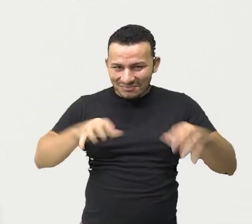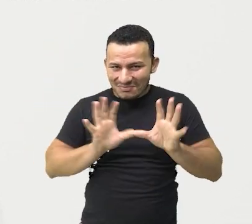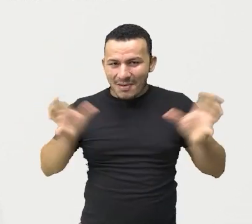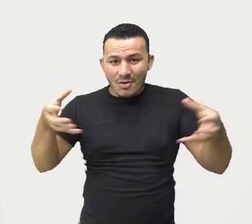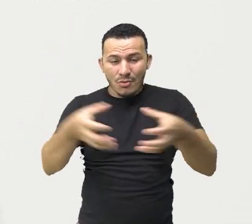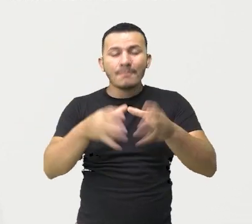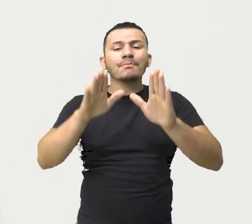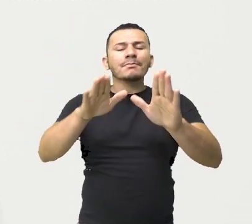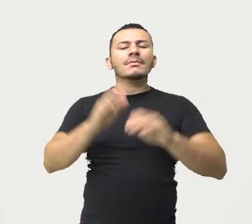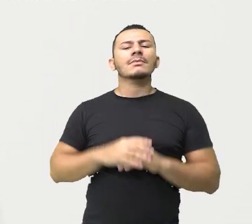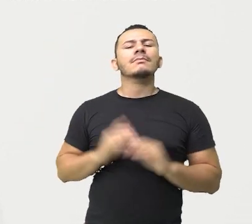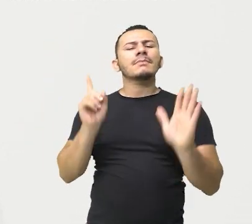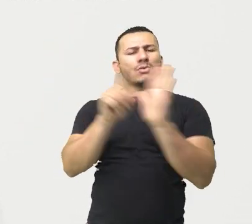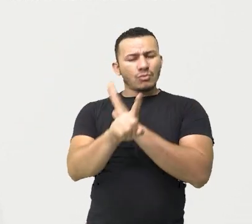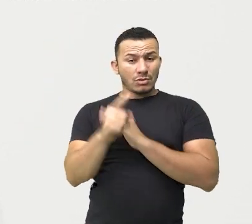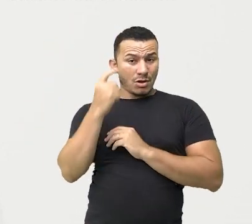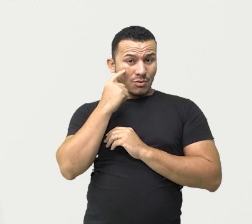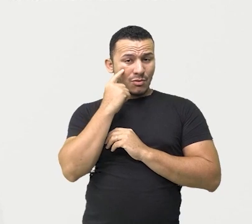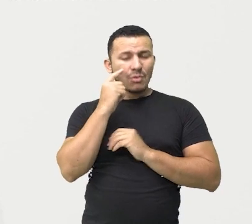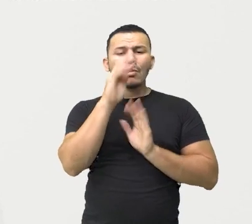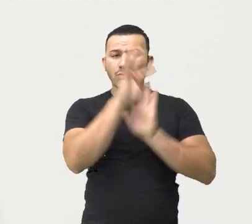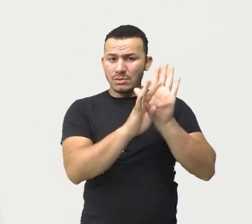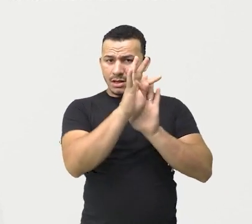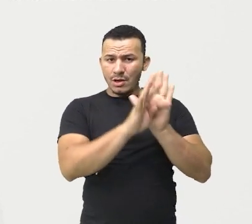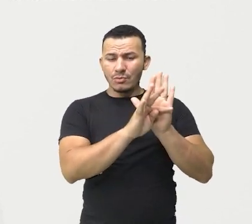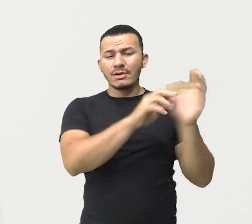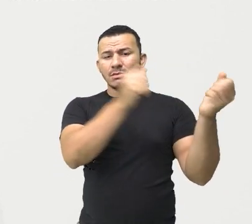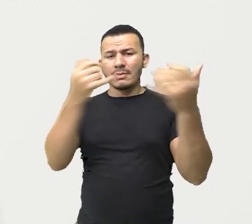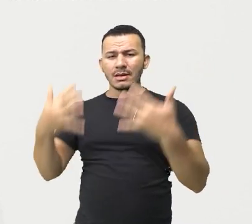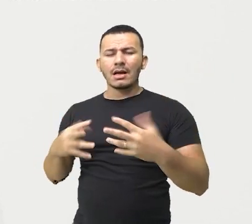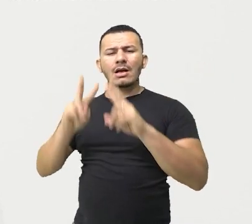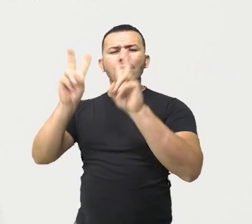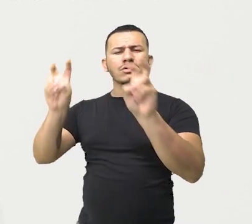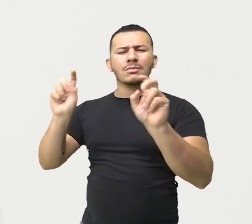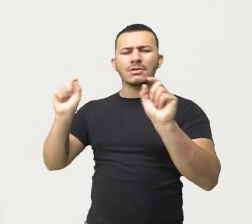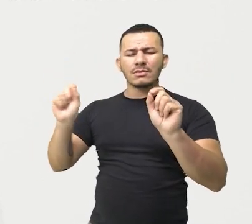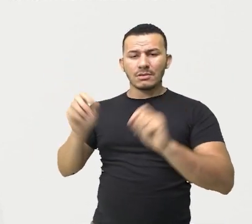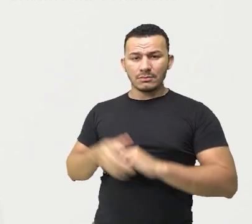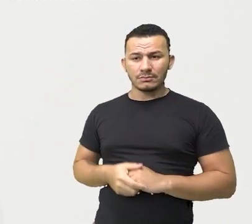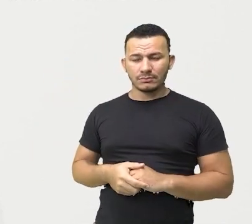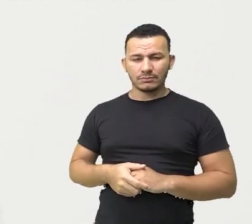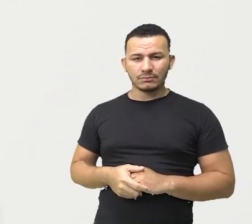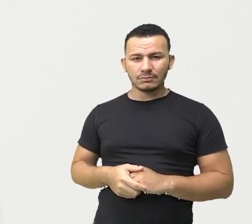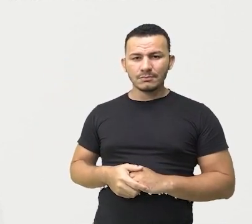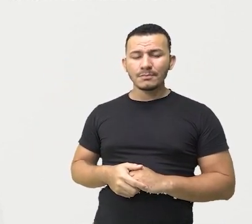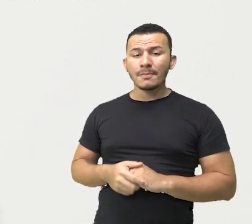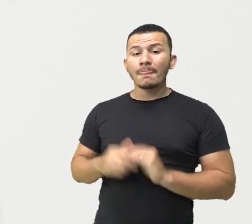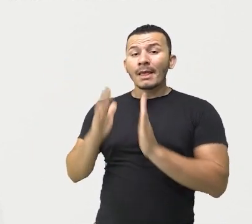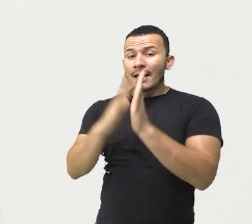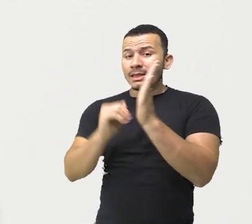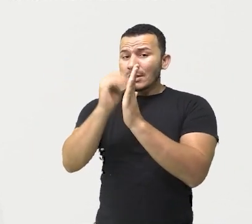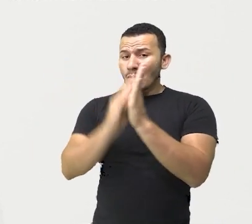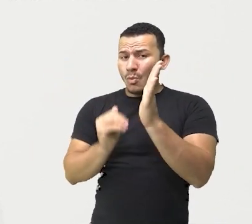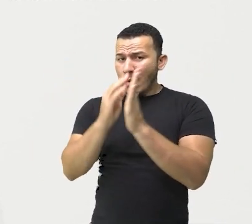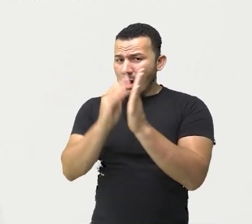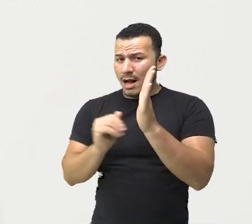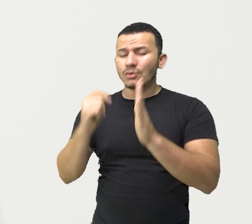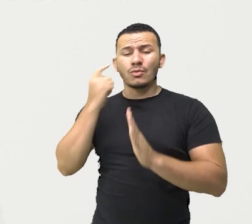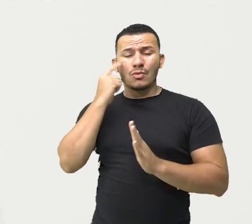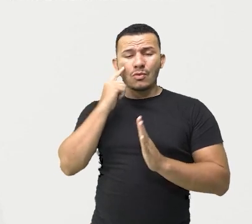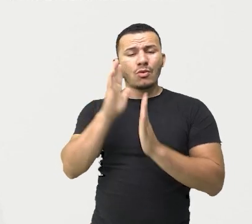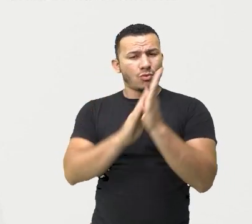a esse quadro, olha o que o nosso texto vai dizer. Na ocasião, nele retratada, os